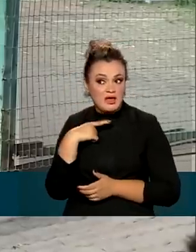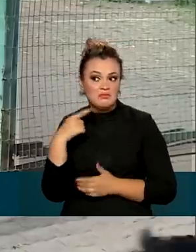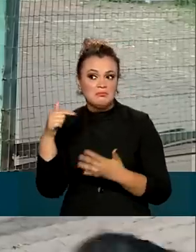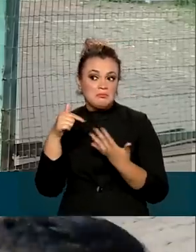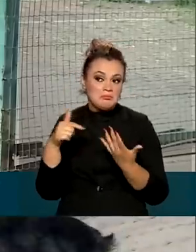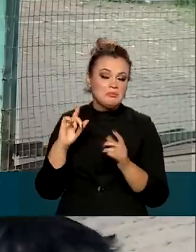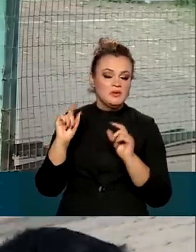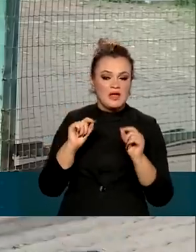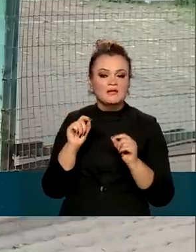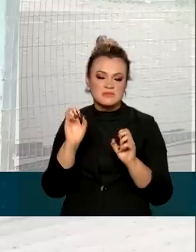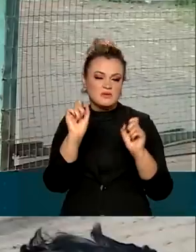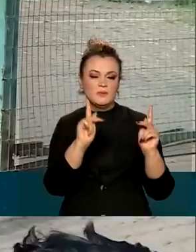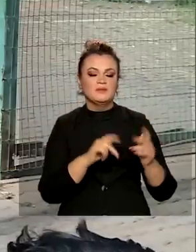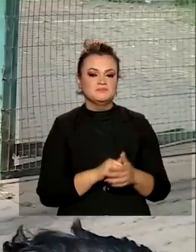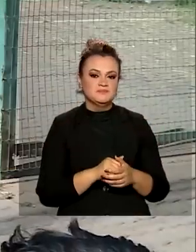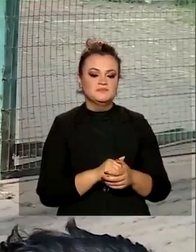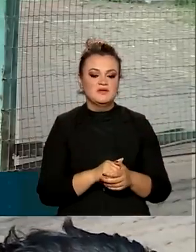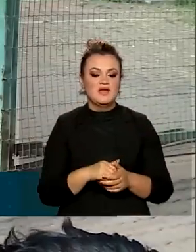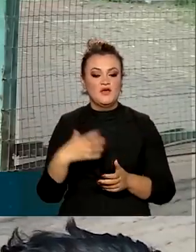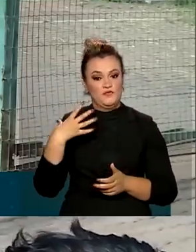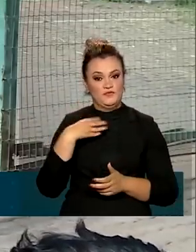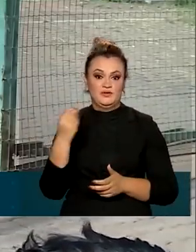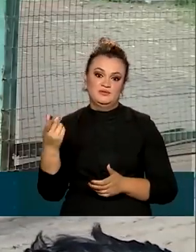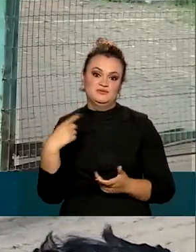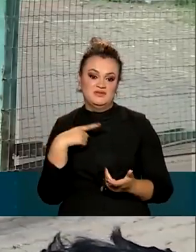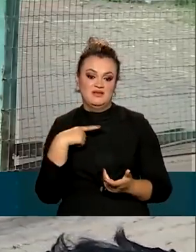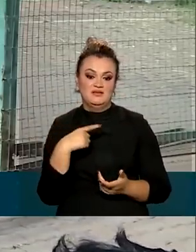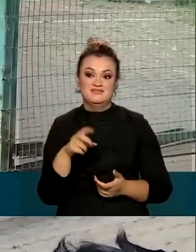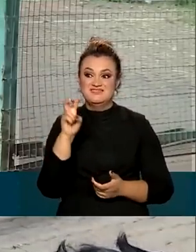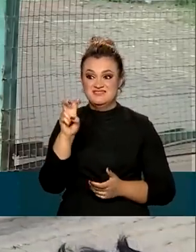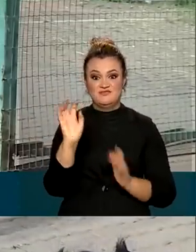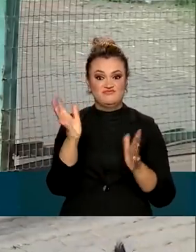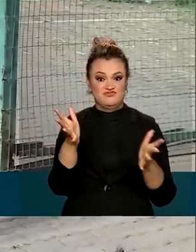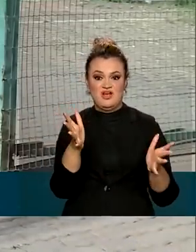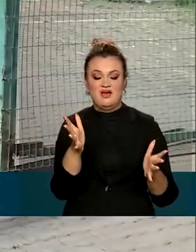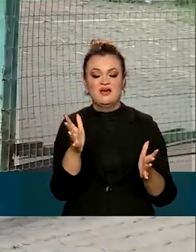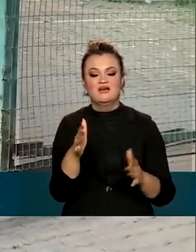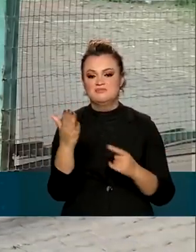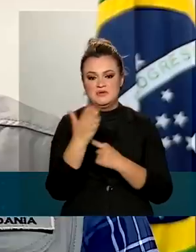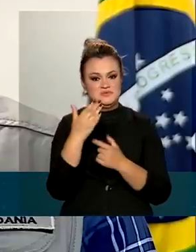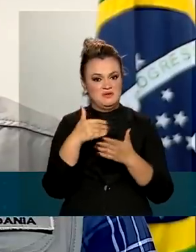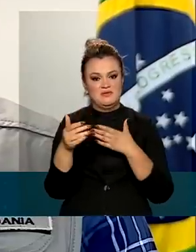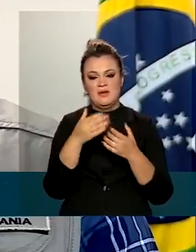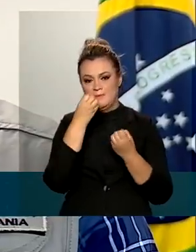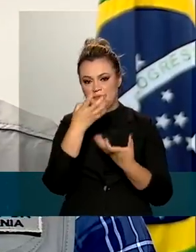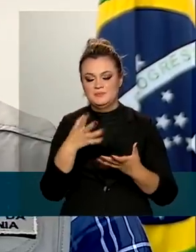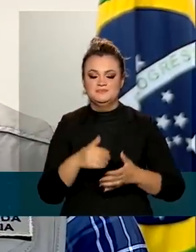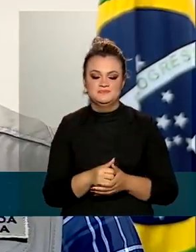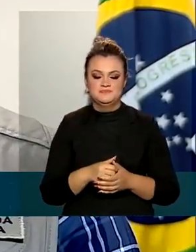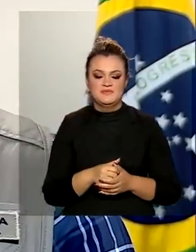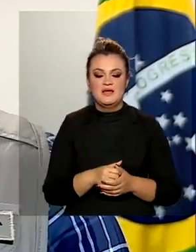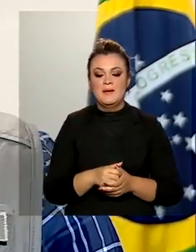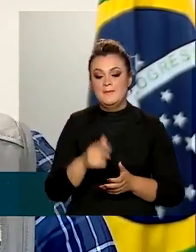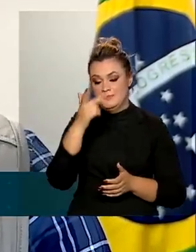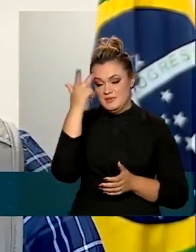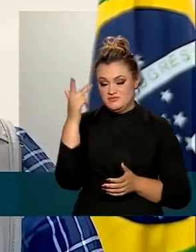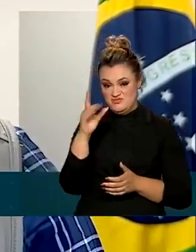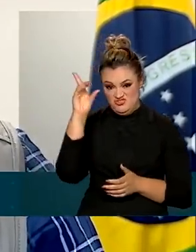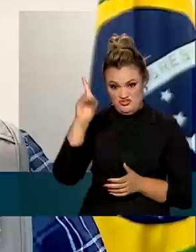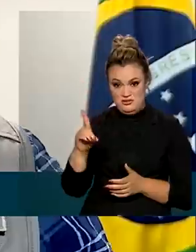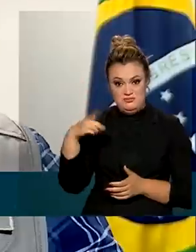benefício, mas está tudo ok. Eu tenho filhos, né? Eu vou para o quinto filho, então qualquer ajuda é bem-vinda. O beneficiário do Auxílio Brasil,